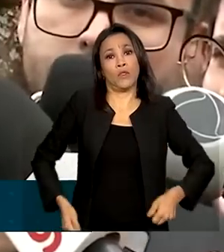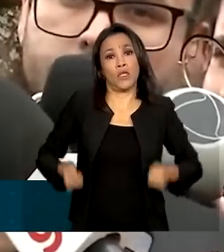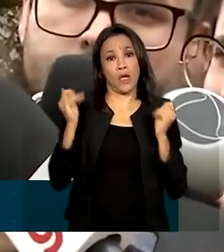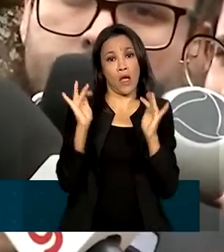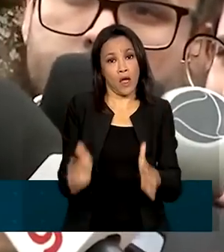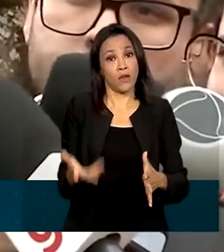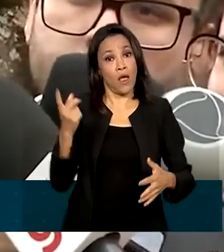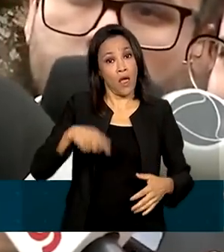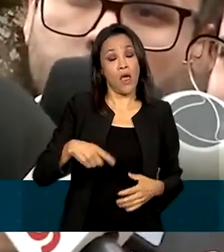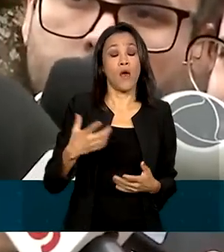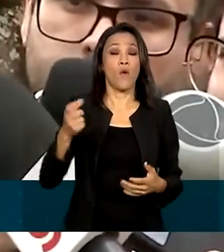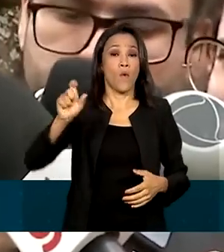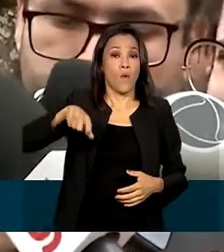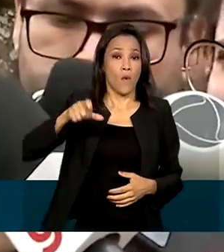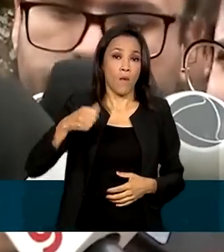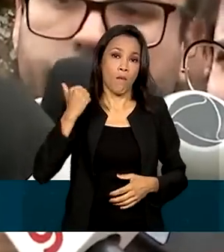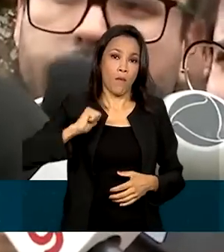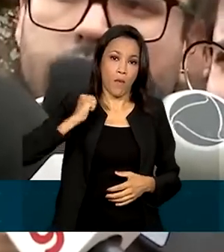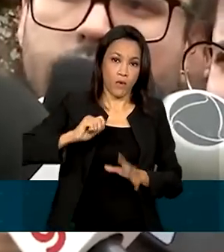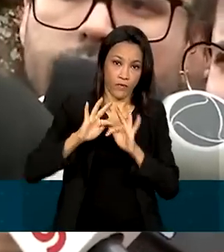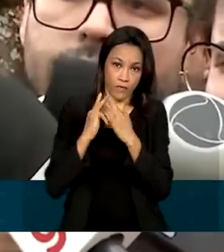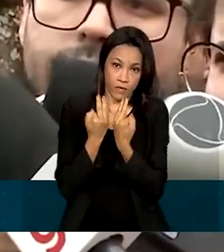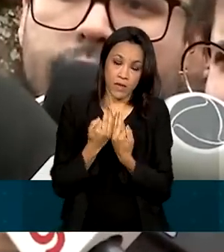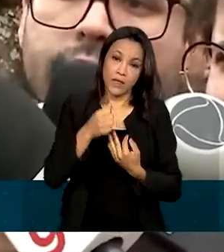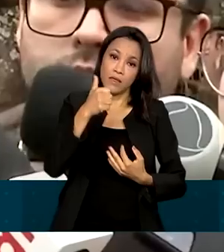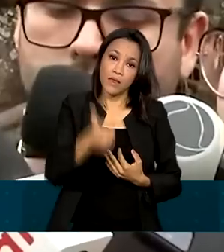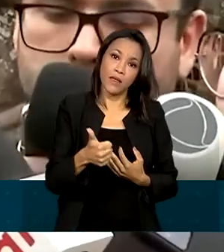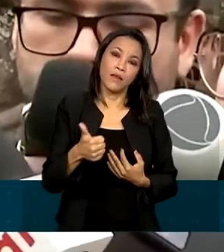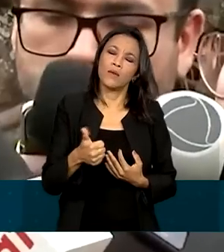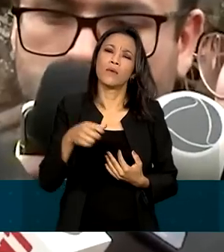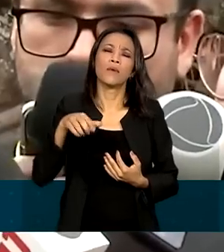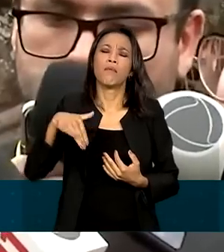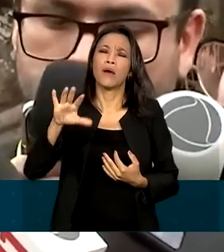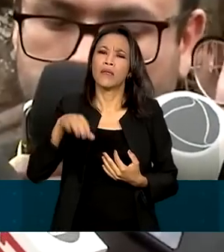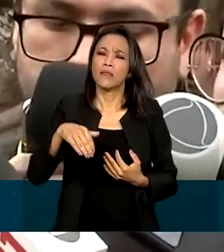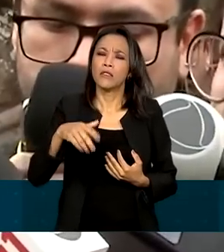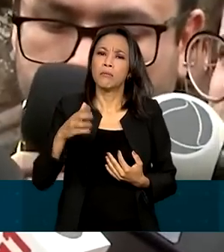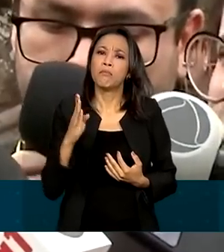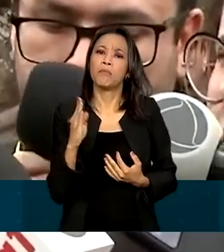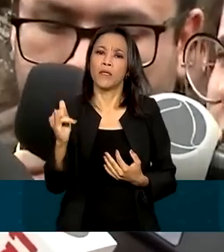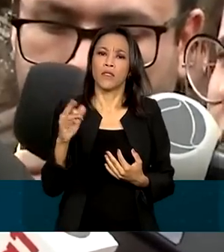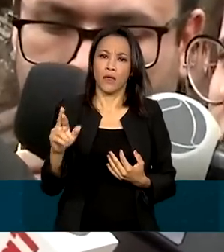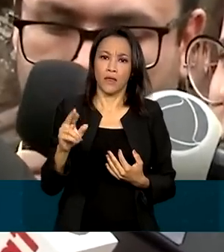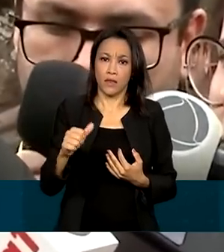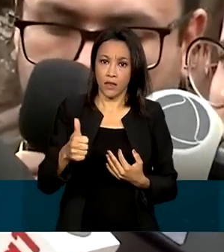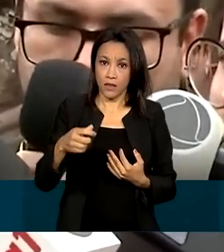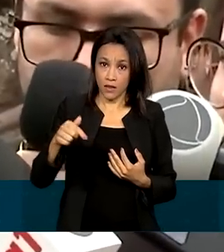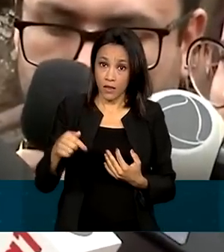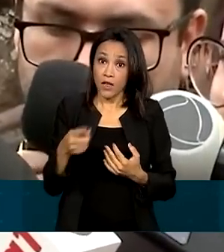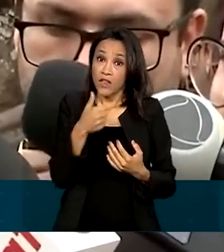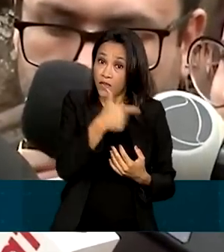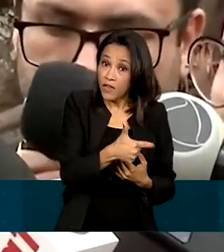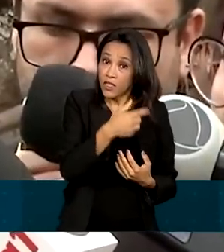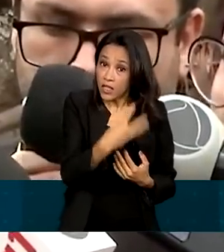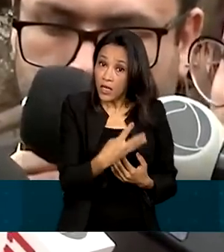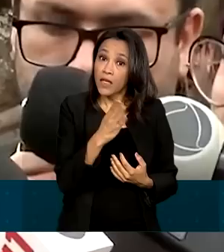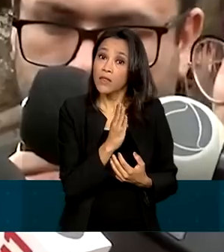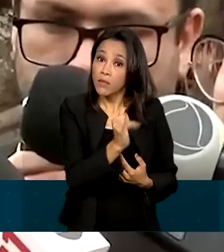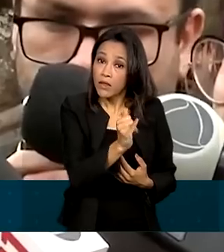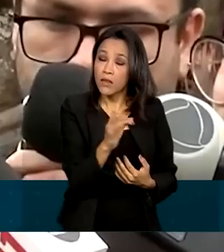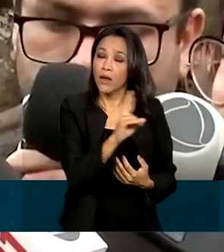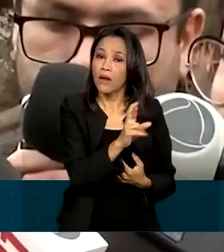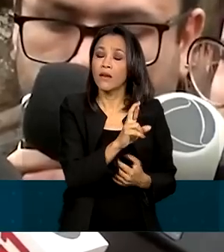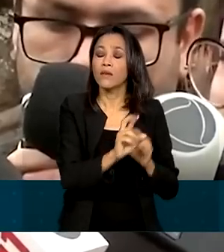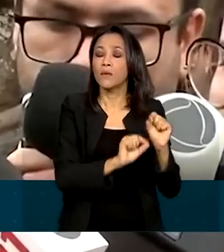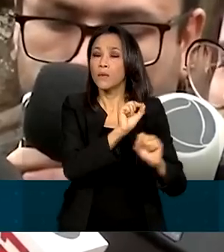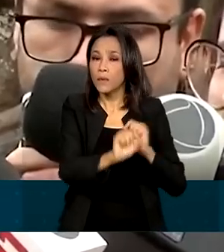exatamente 175 bilhões de reais. E tem mais 23 bilhões de reais de investimento